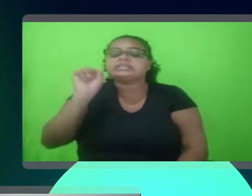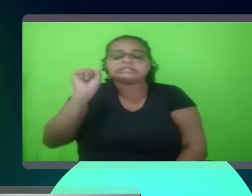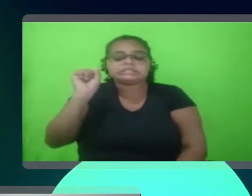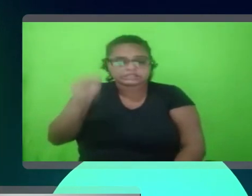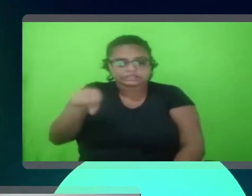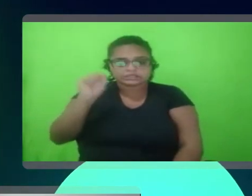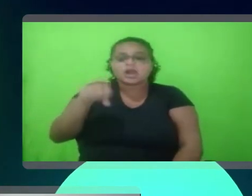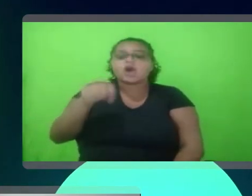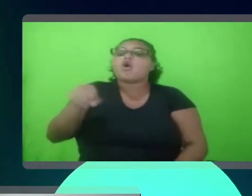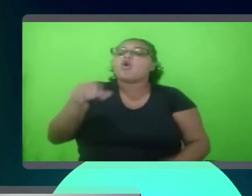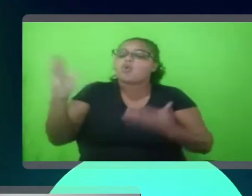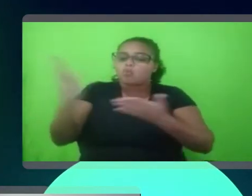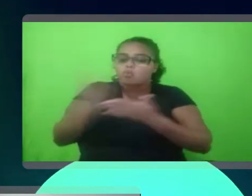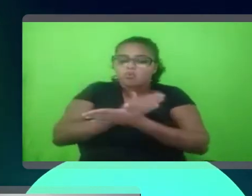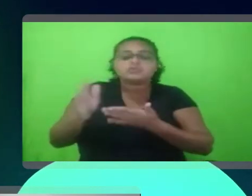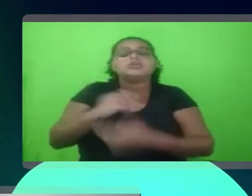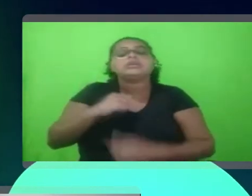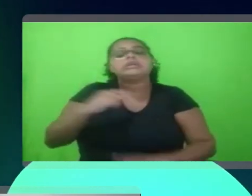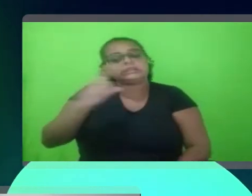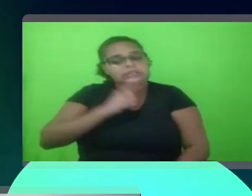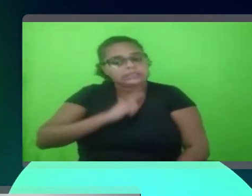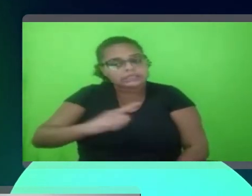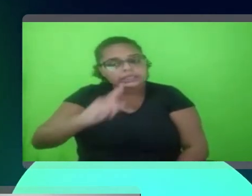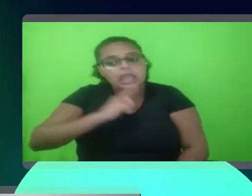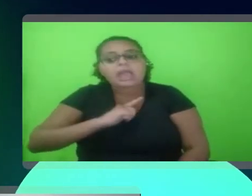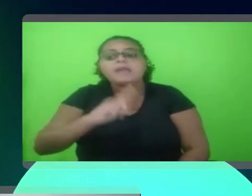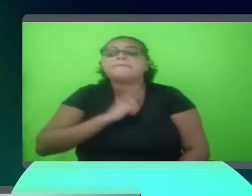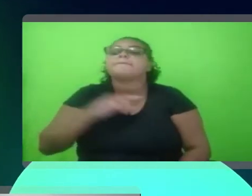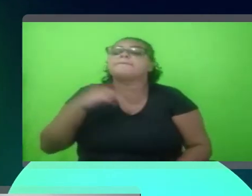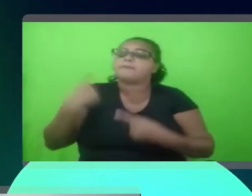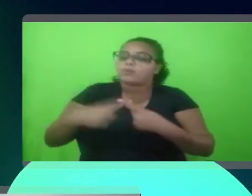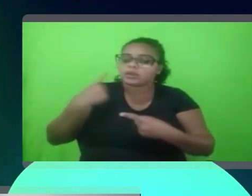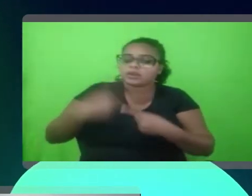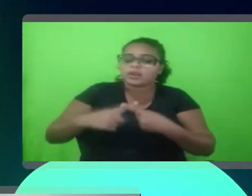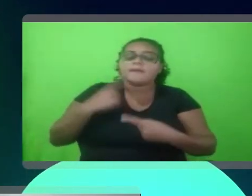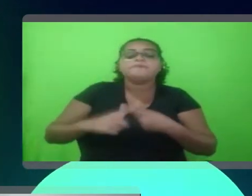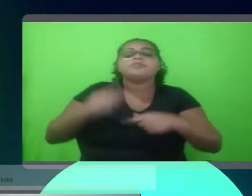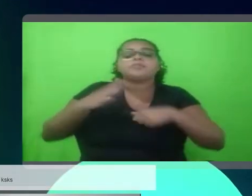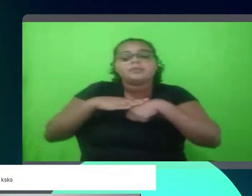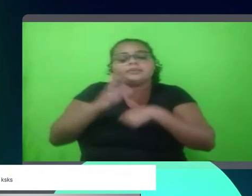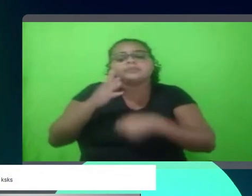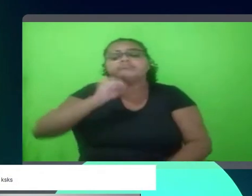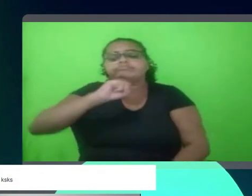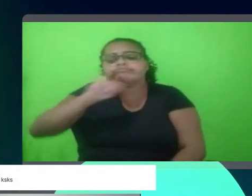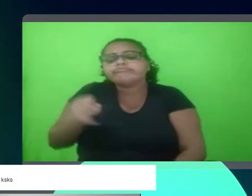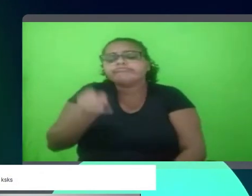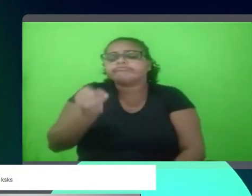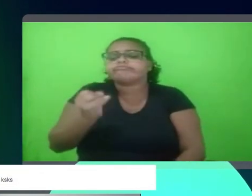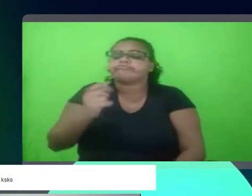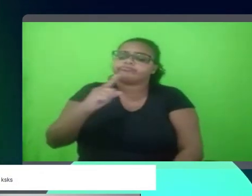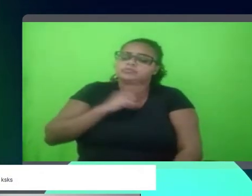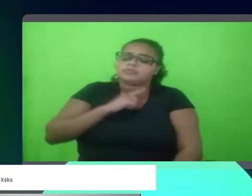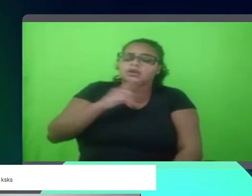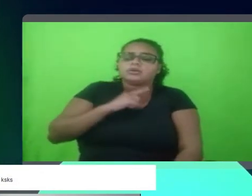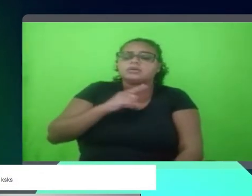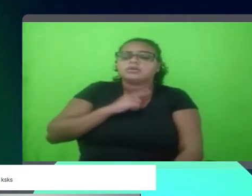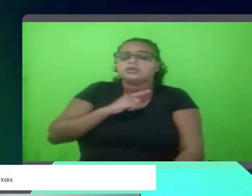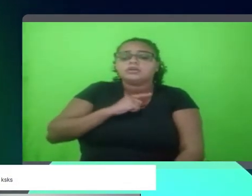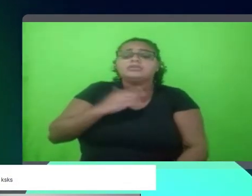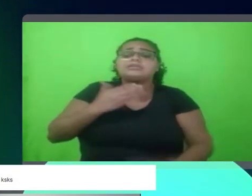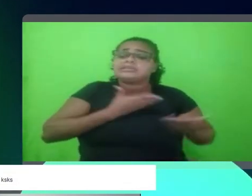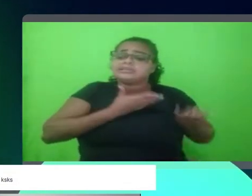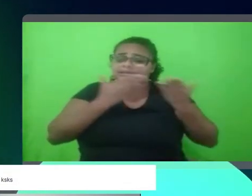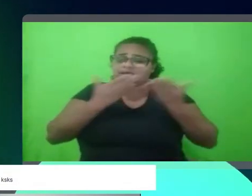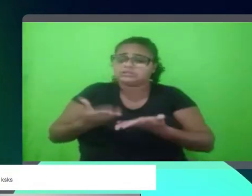em dia, é raro você ver algum e-commerce que não tenha ele justamente por isso. Acho que é mais uma oportunidade que você tem de você